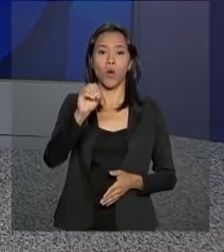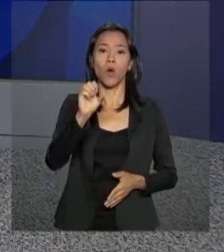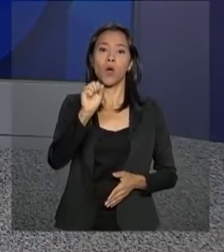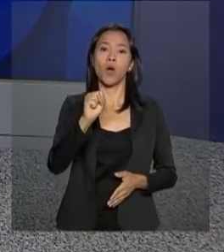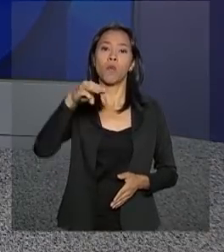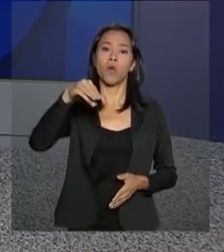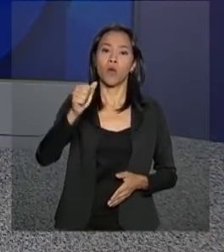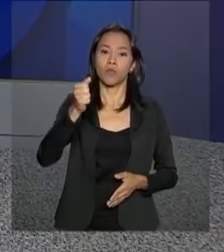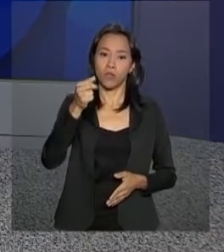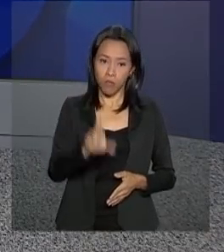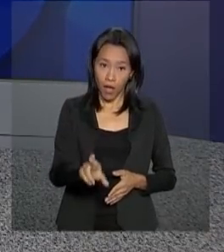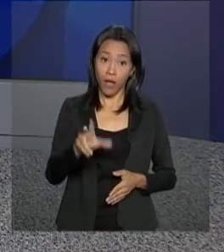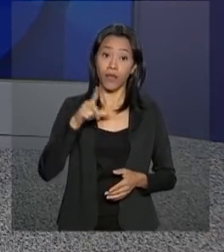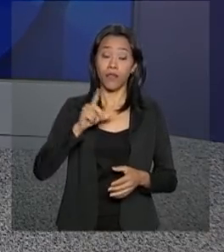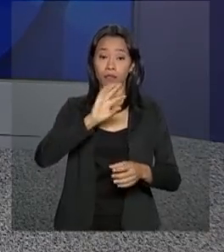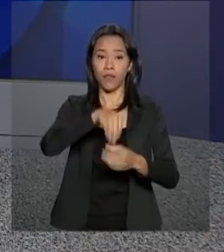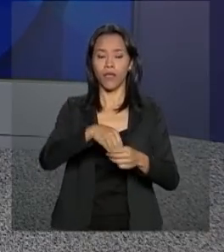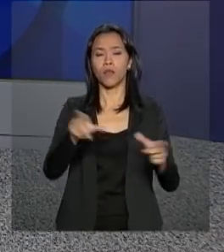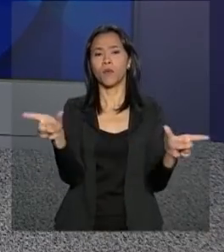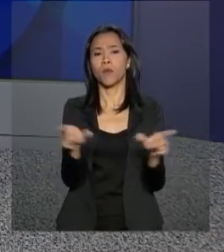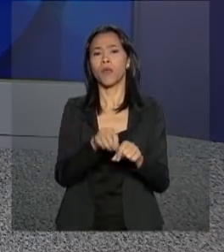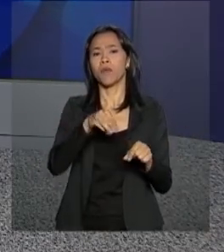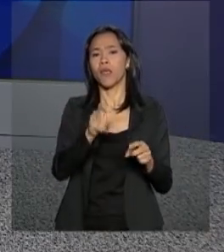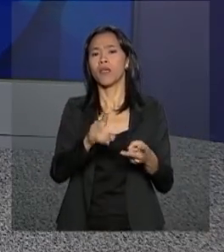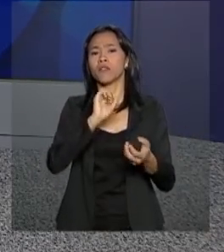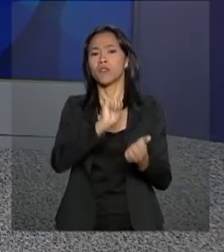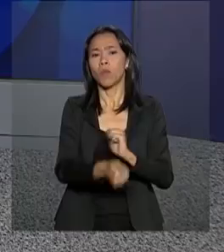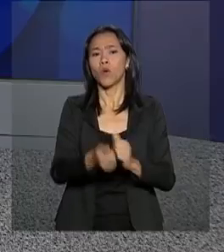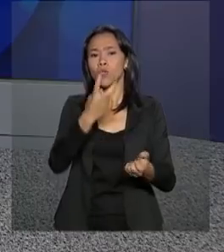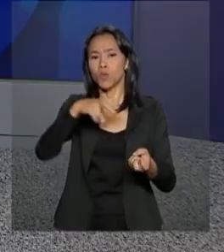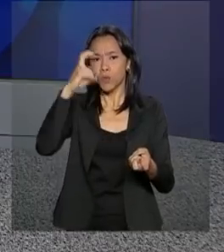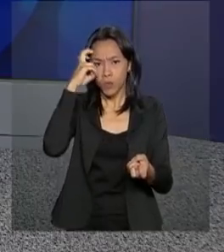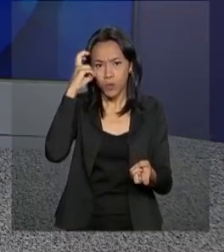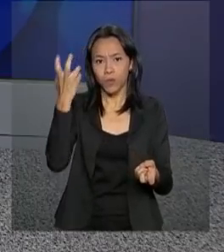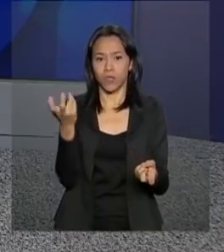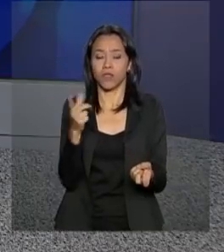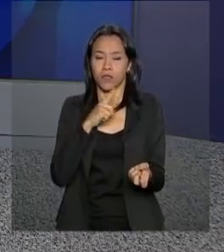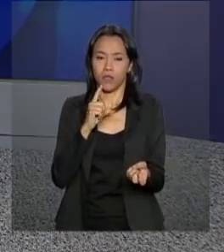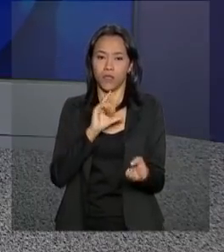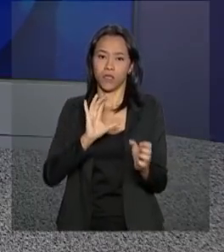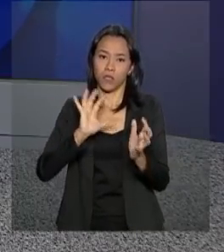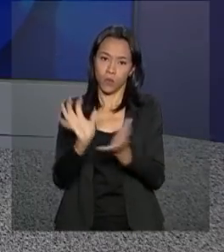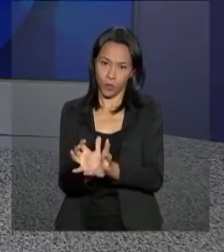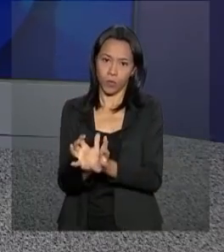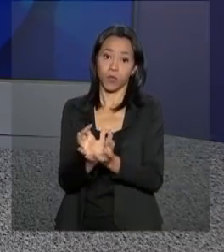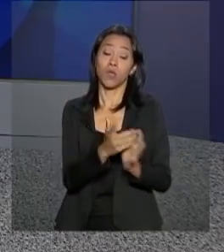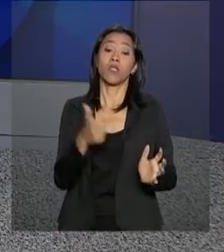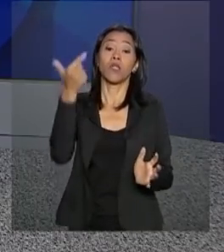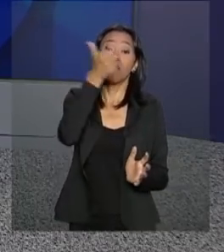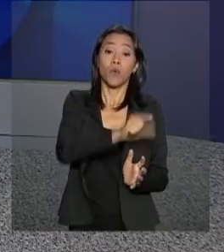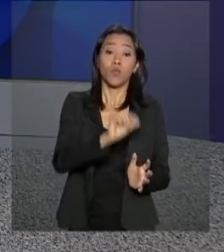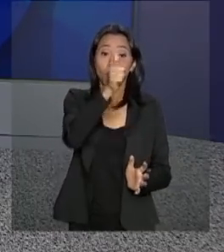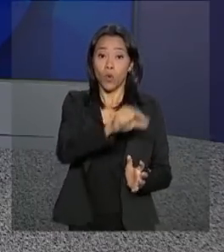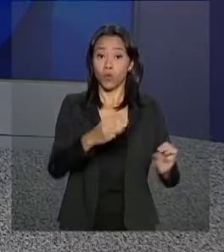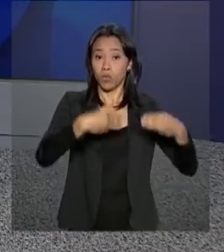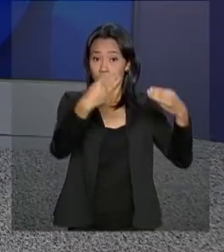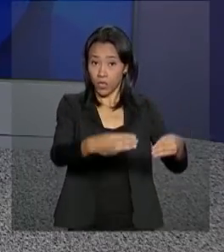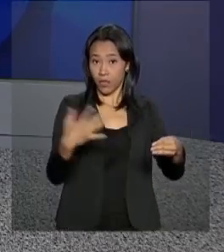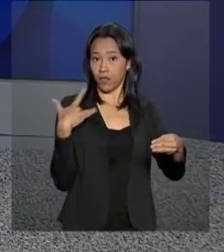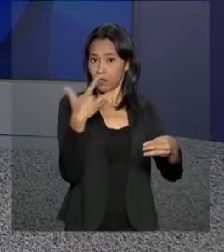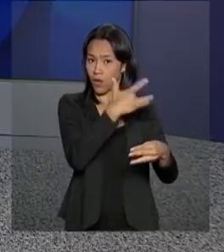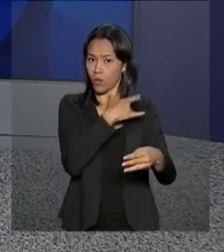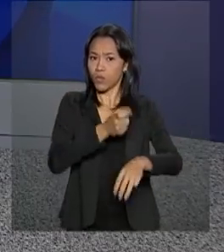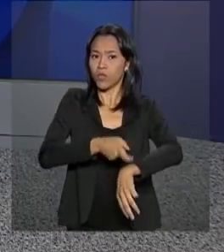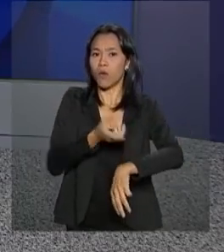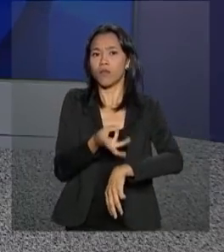que engloba desenvolvimento social, esporte e cultura. Em seguida, Luiz Henrique Mandetta assume o Ministério da Saúde. A partir das três